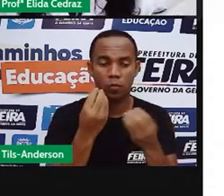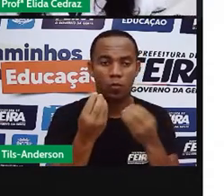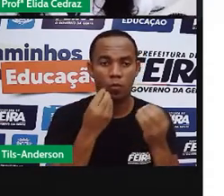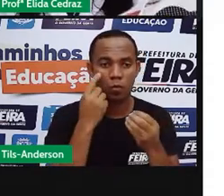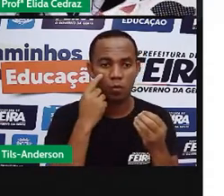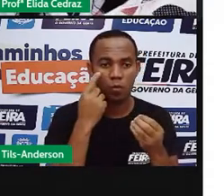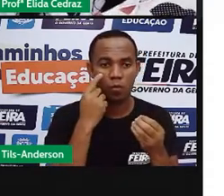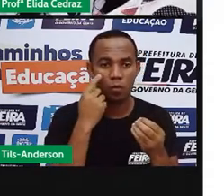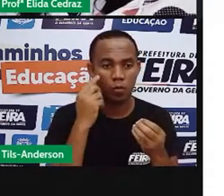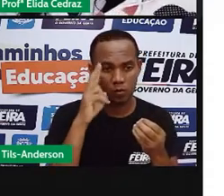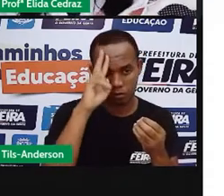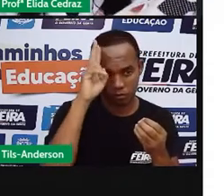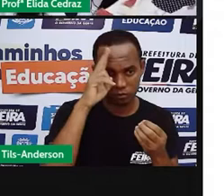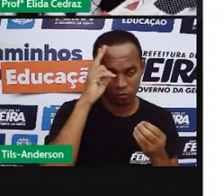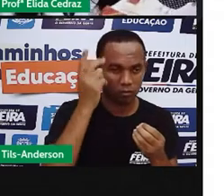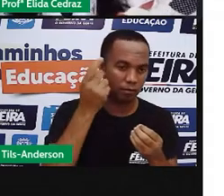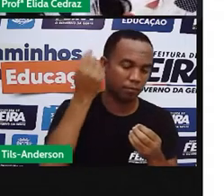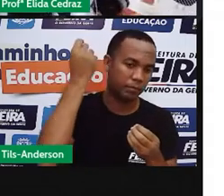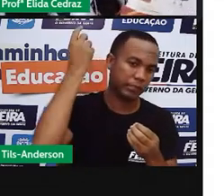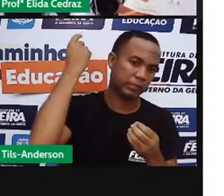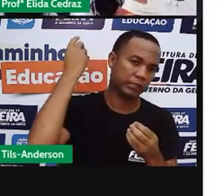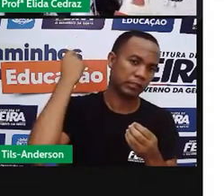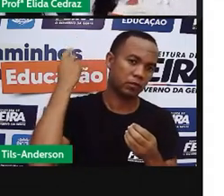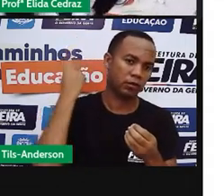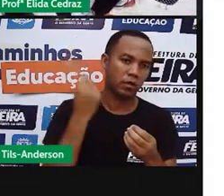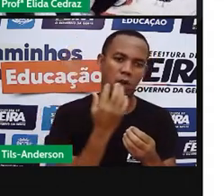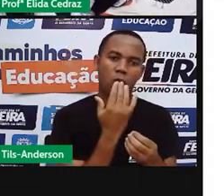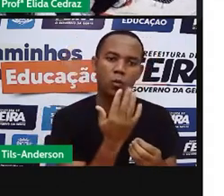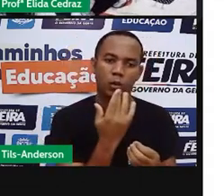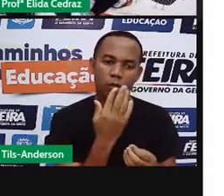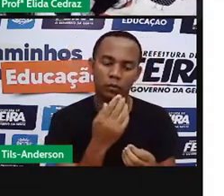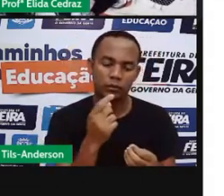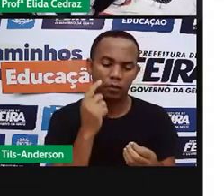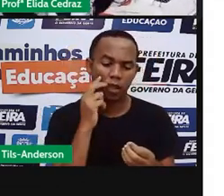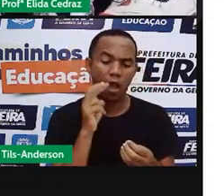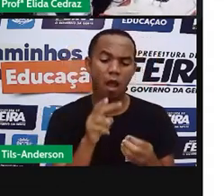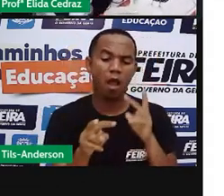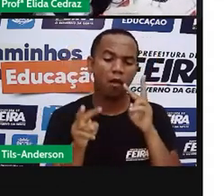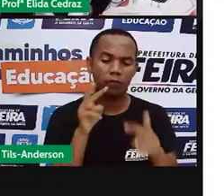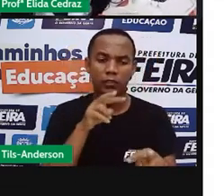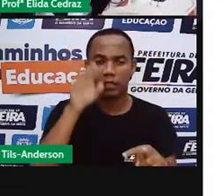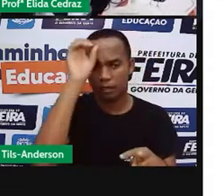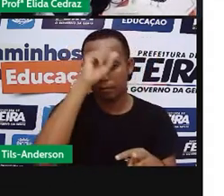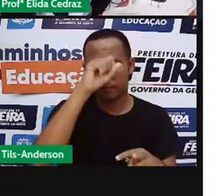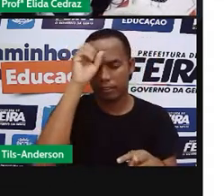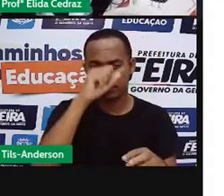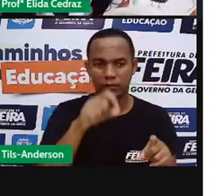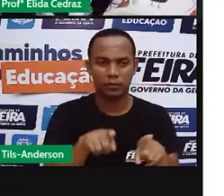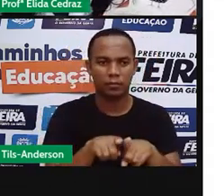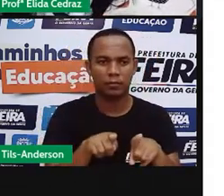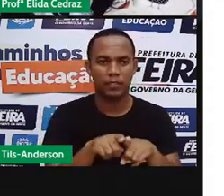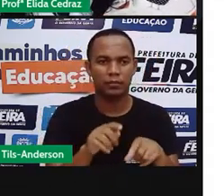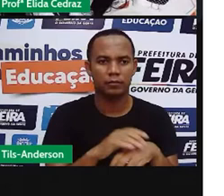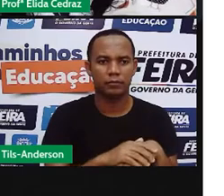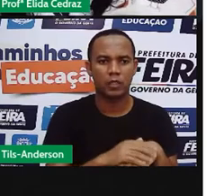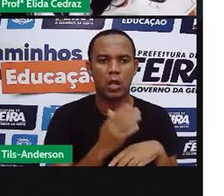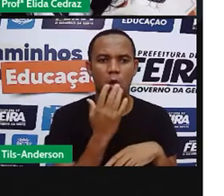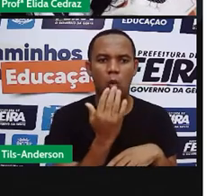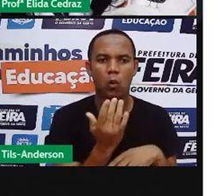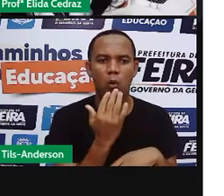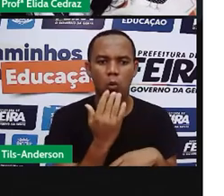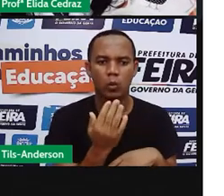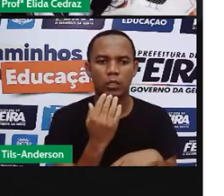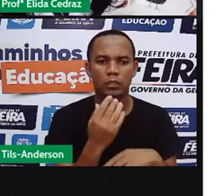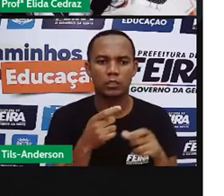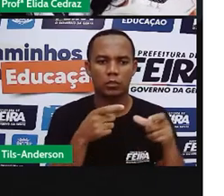contam as histórias antigas através das estampas e dos desenhos. E as estampas são de